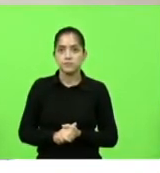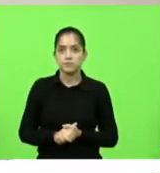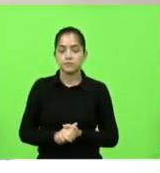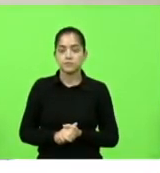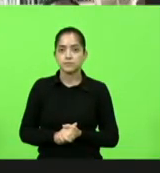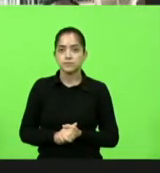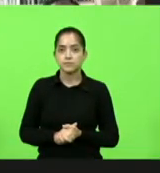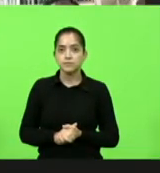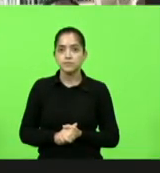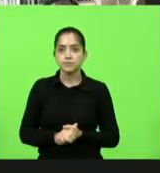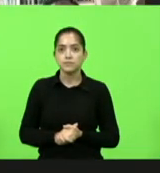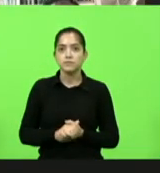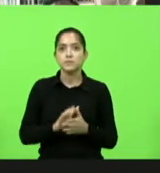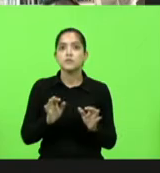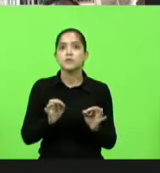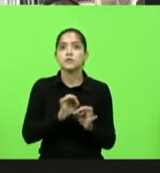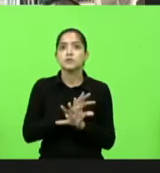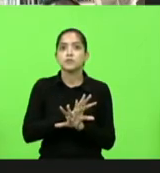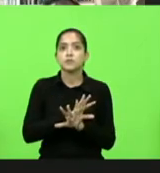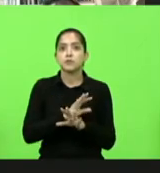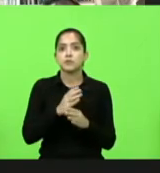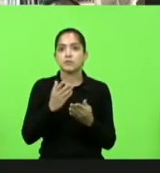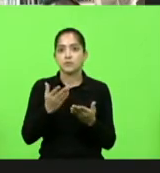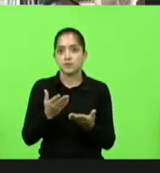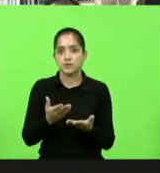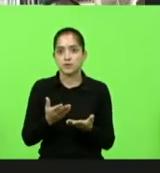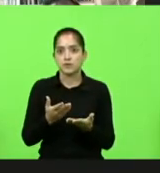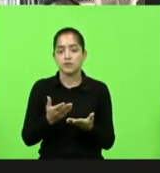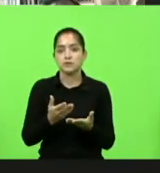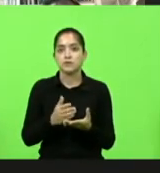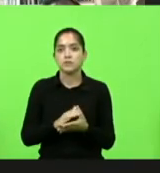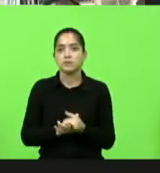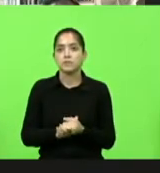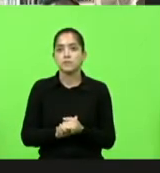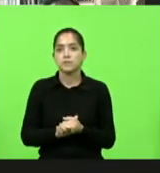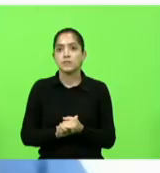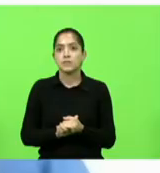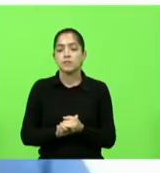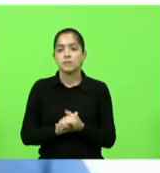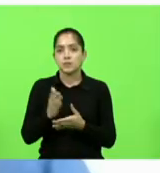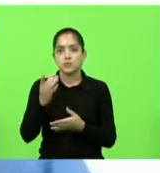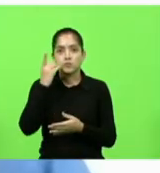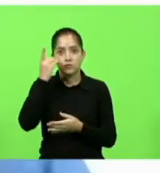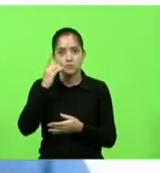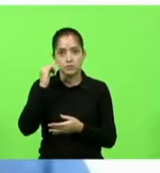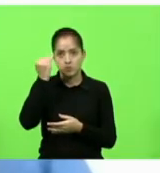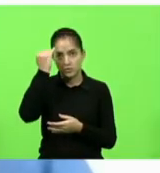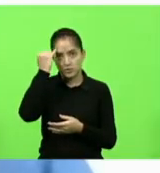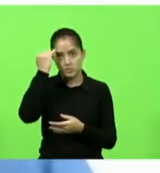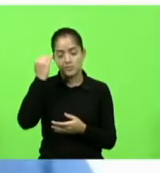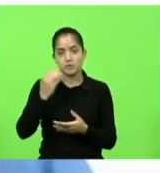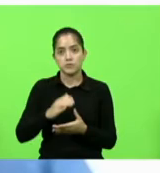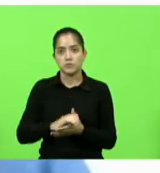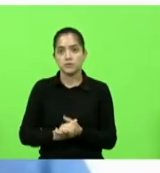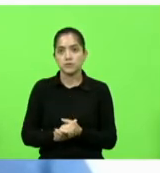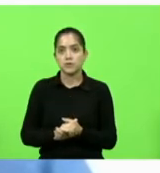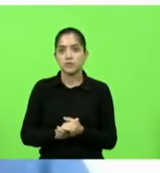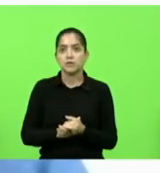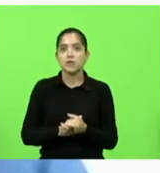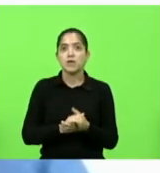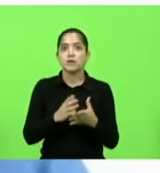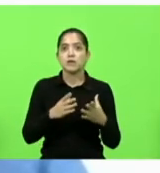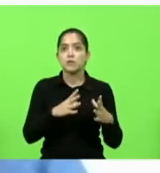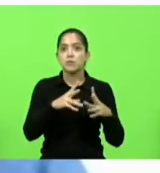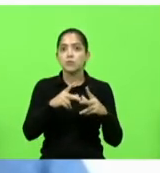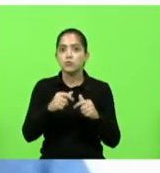Só para concluir, é muito boa a assertiva do deputado Jair Minhoto. Muitas prefeituras